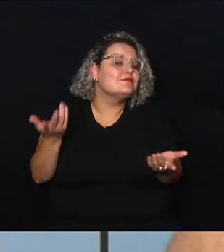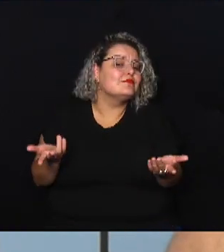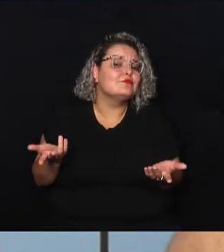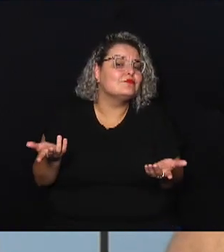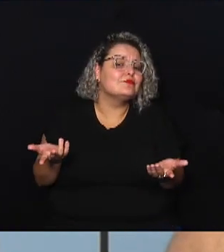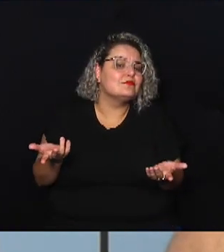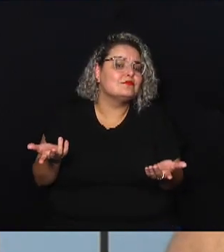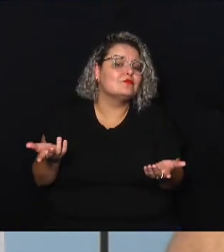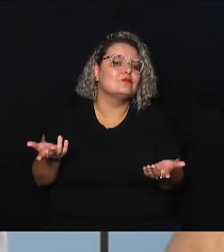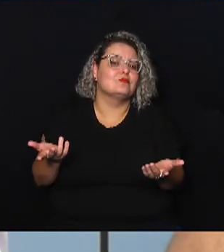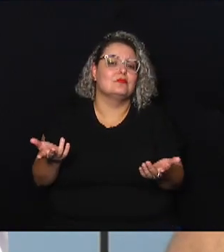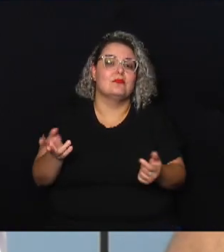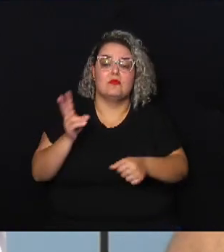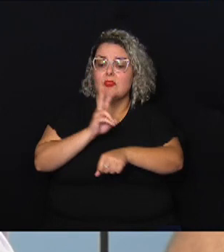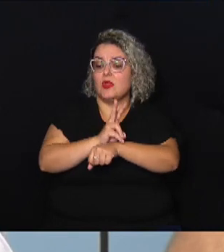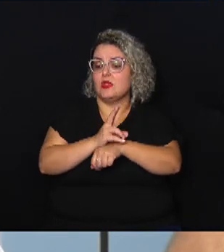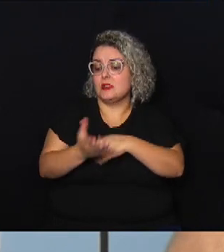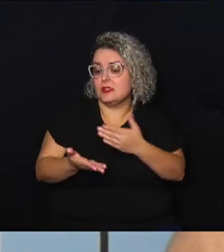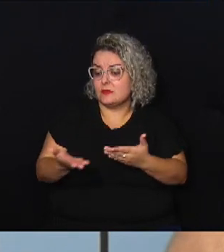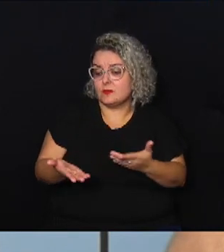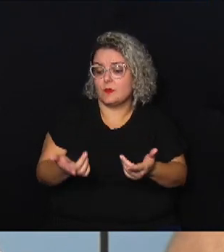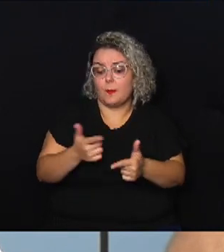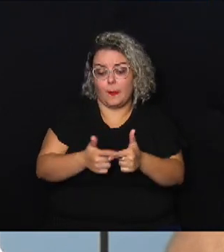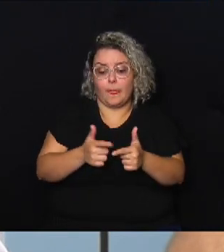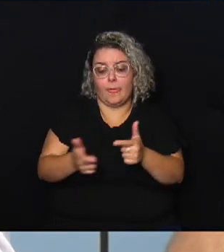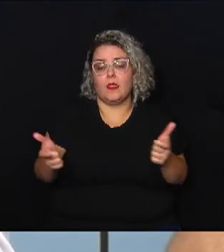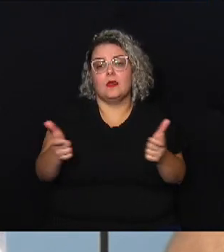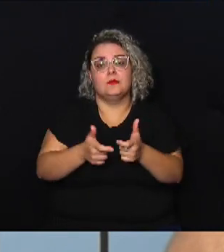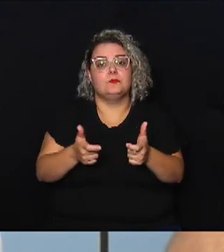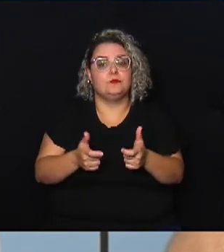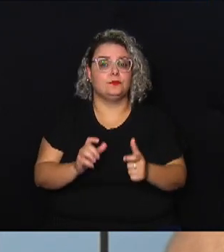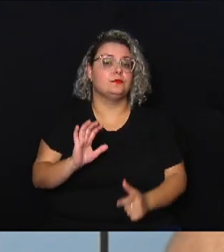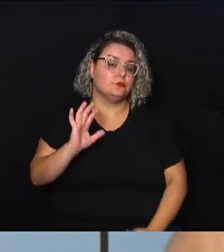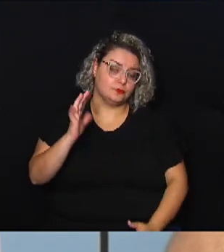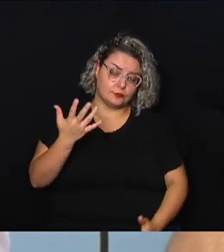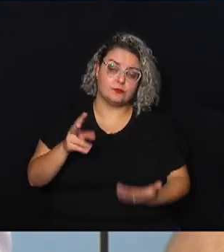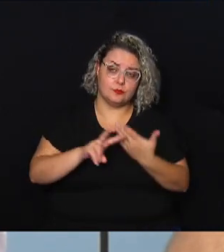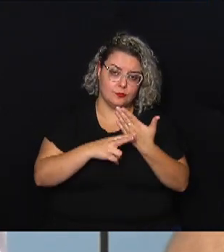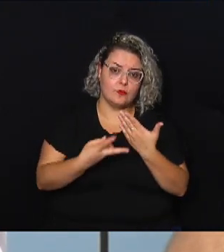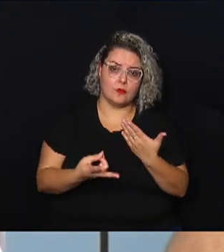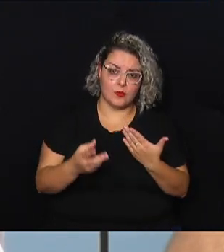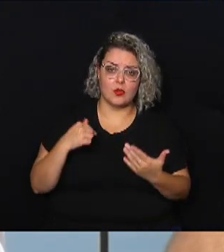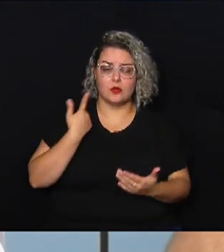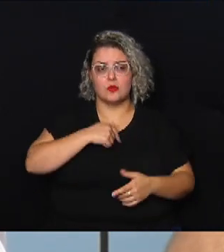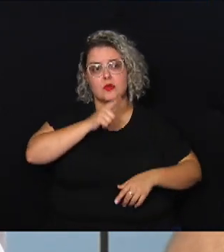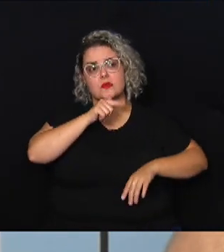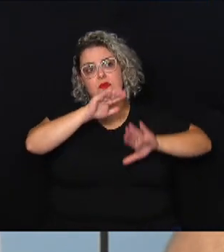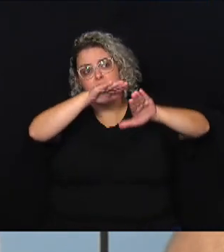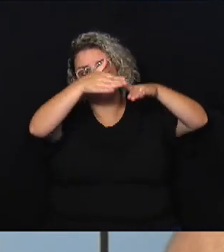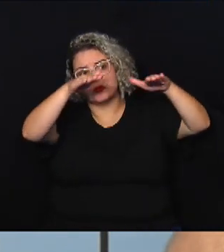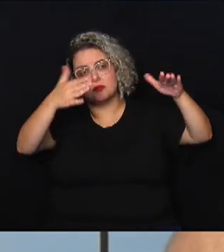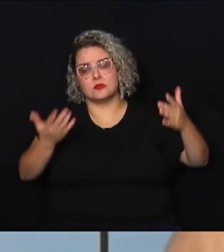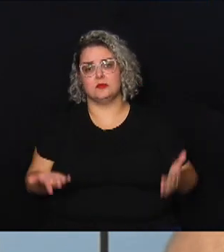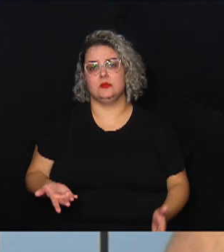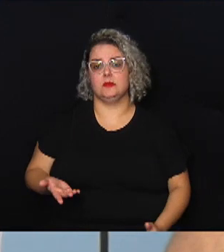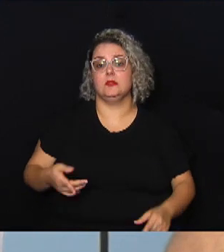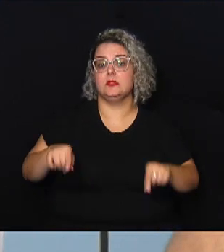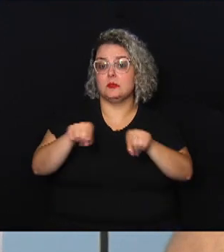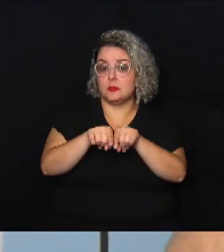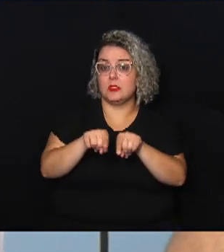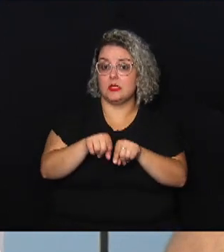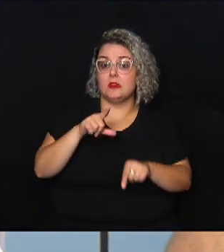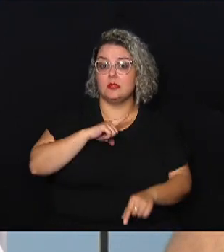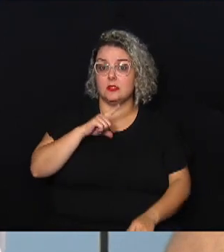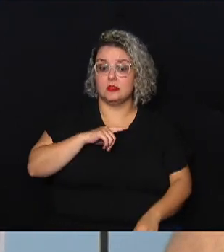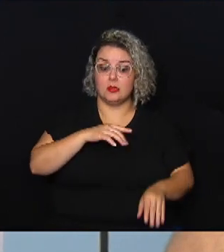se preservar ou pra minimizar um efeito como tá acontecendo no nosso litoral ao mesmo tempo que a gente tem essa questão